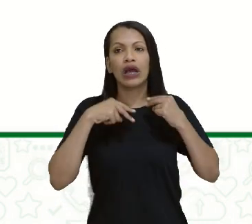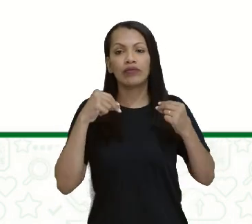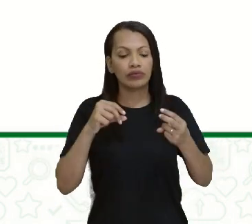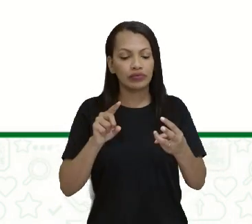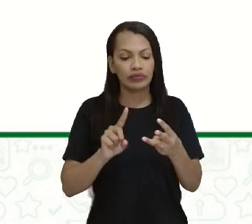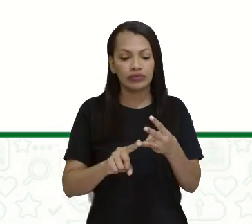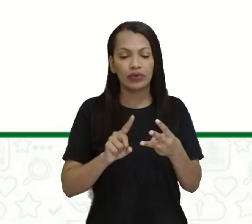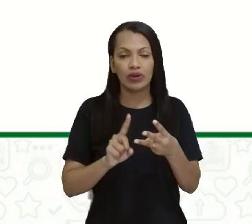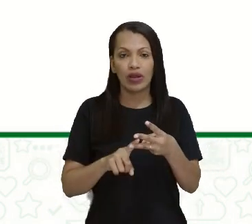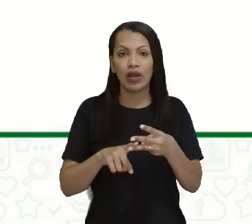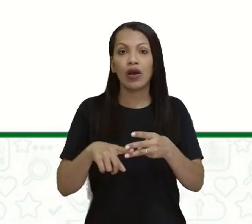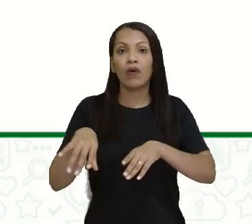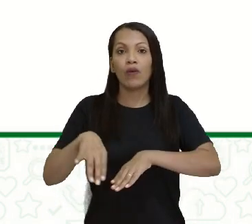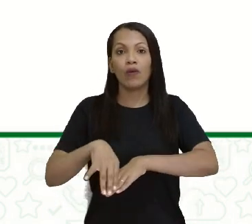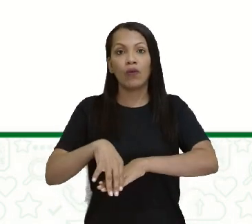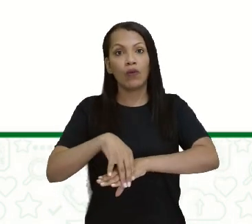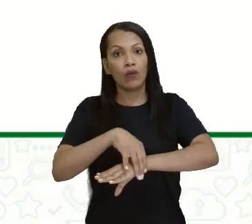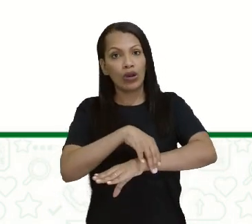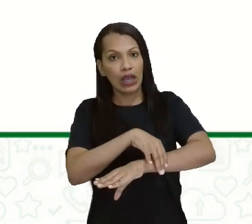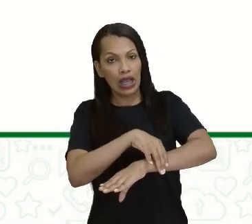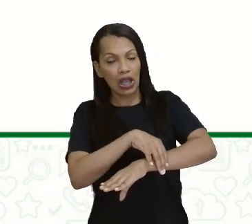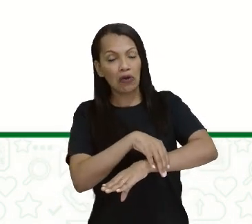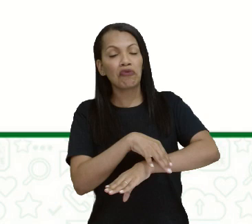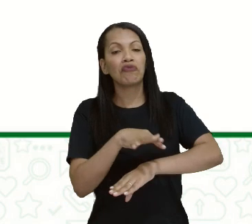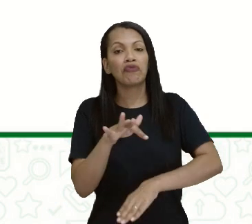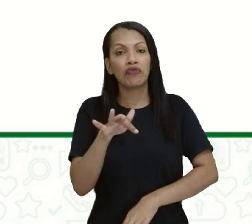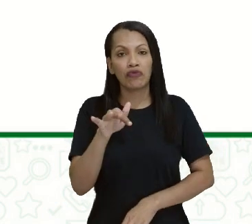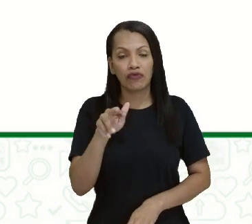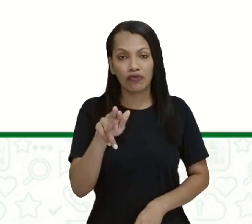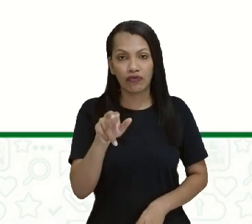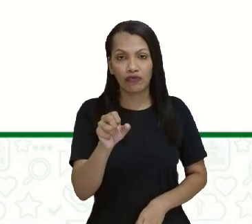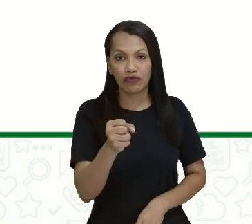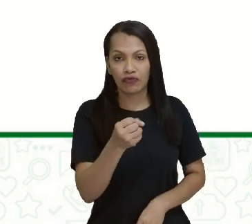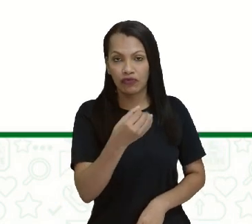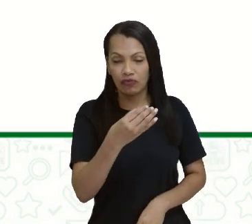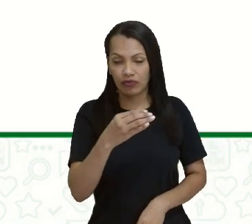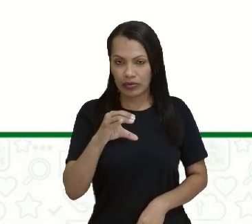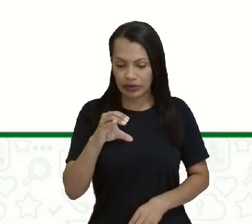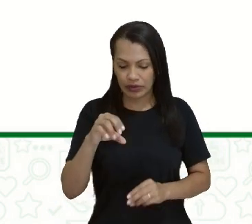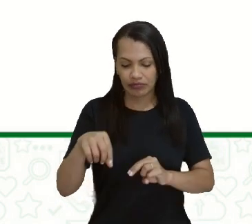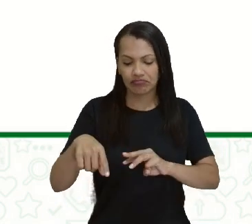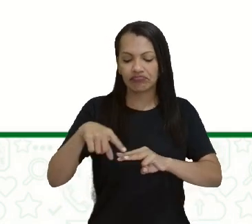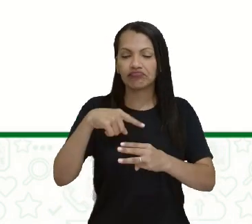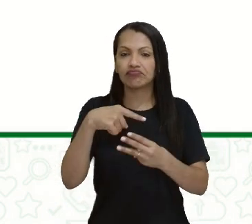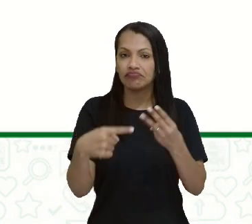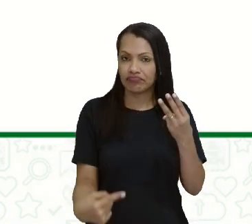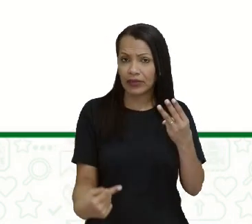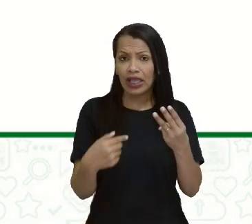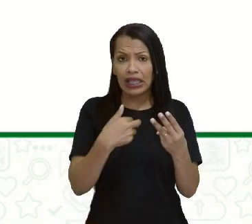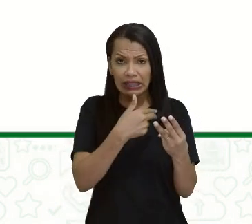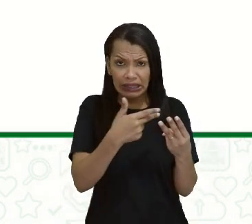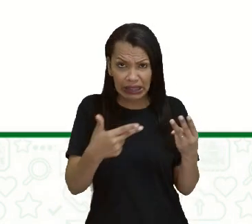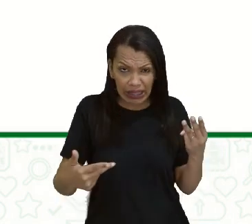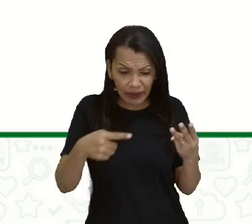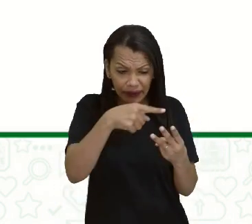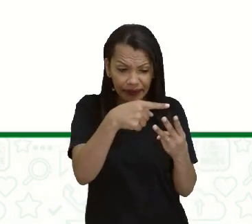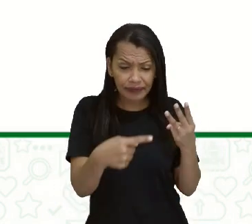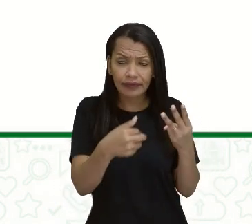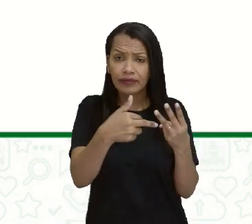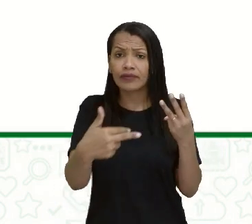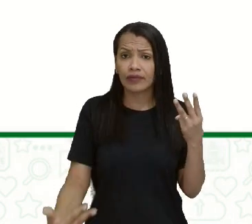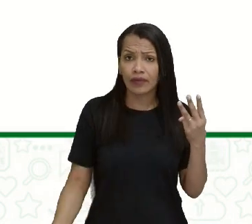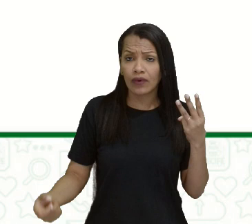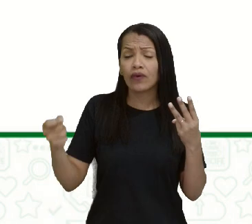Bom, essa palavra, ela tem vários significados. Essa ideia dessas três coisas como clássicos